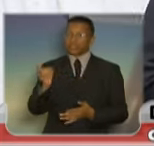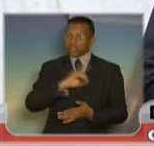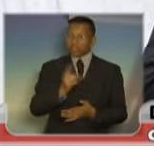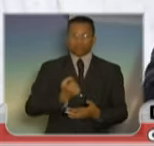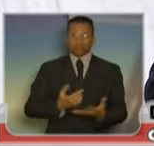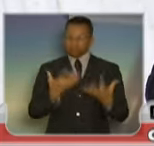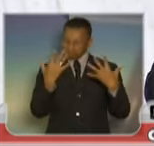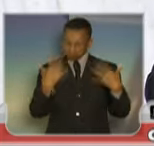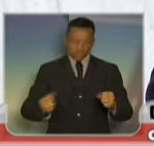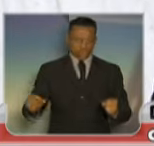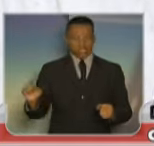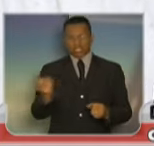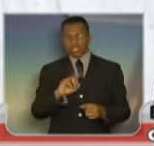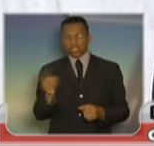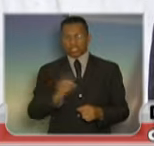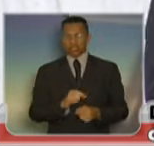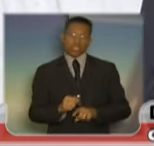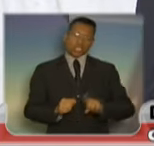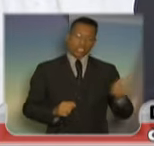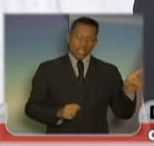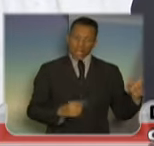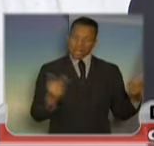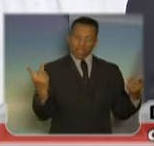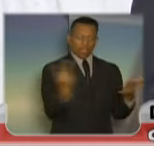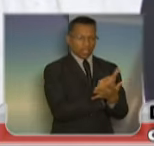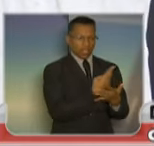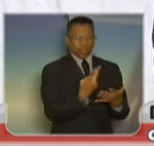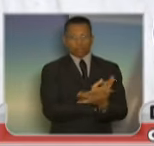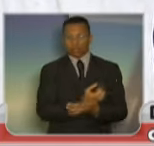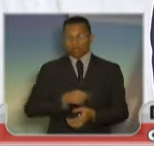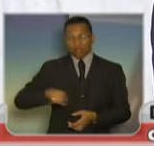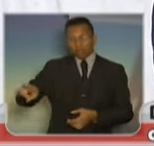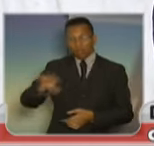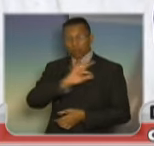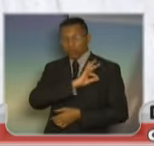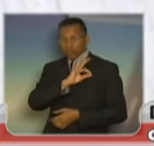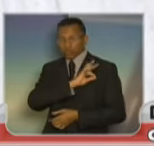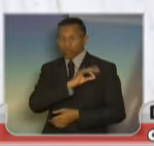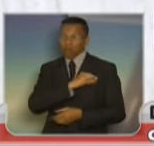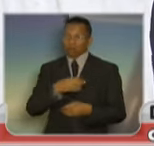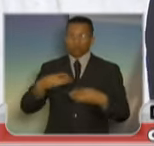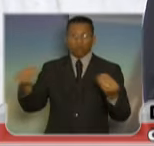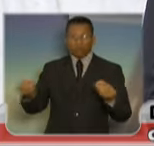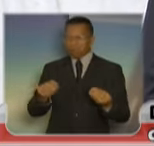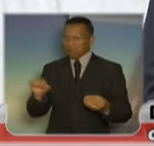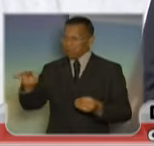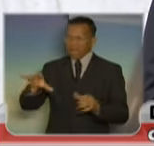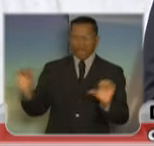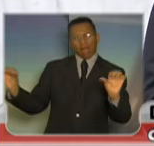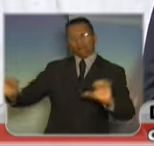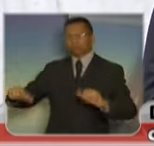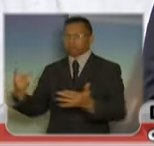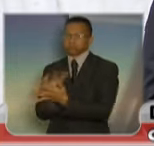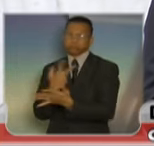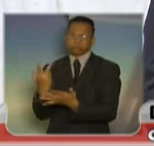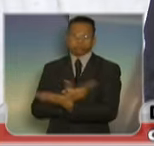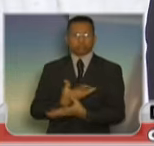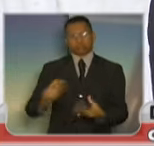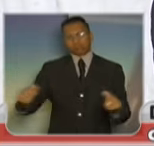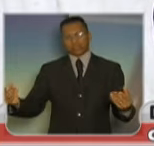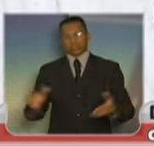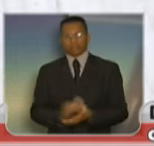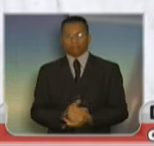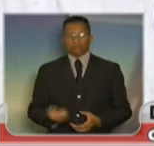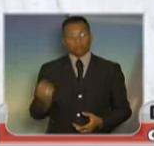o criminoso como um coitado, e o policial como o autor, como o algoz de toda a maldade que acontece nesse Brasil. Nós não